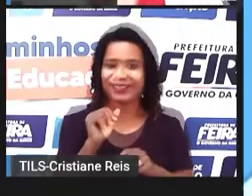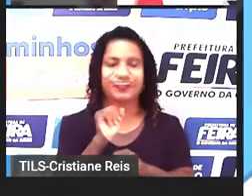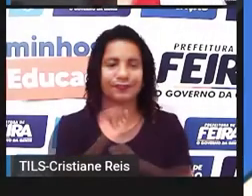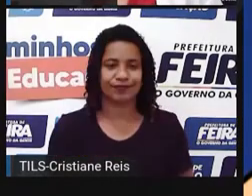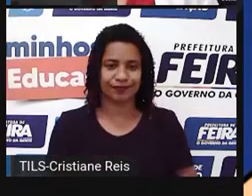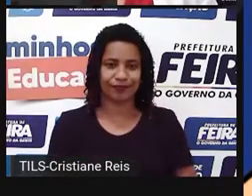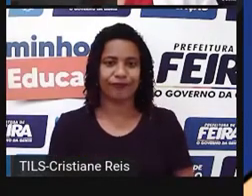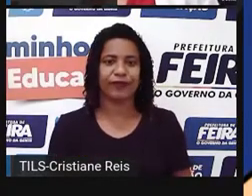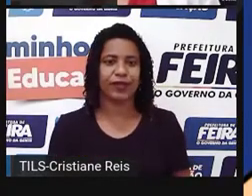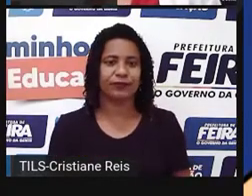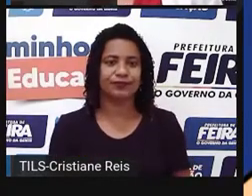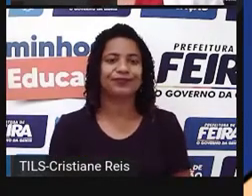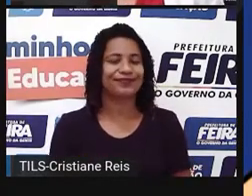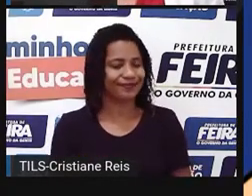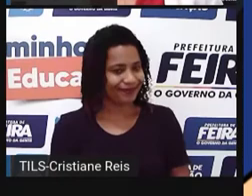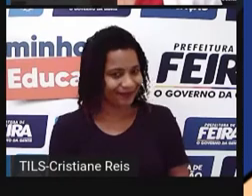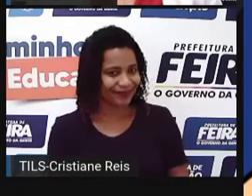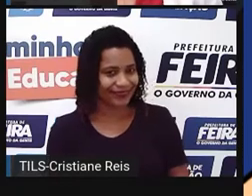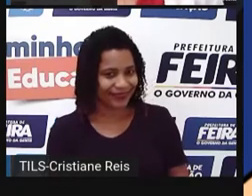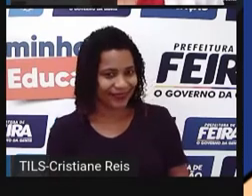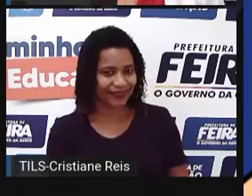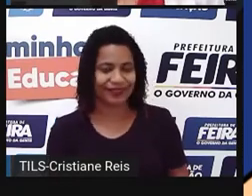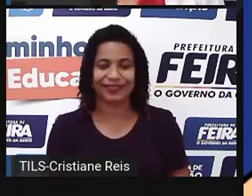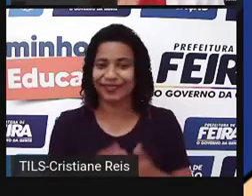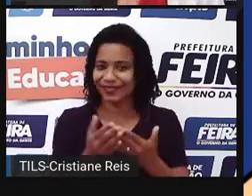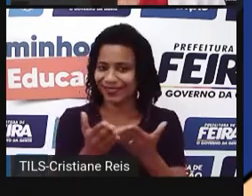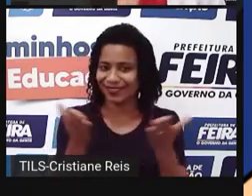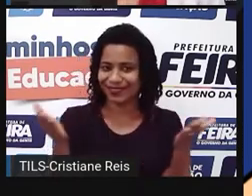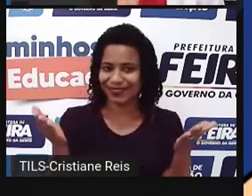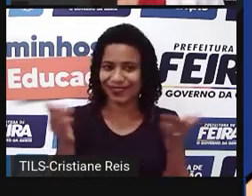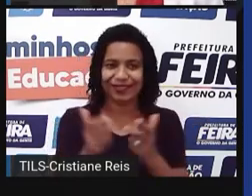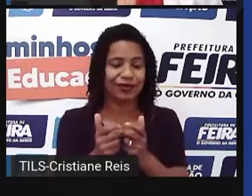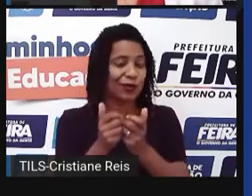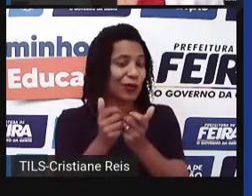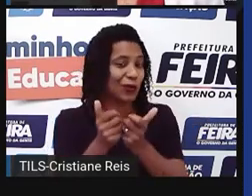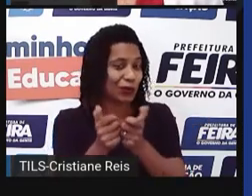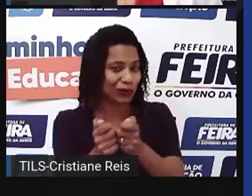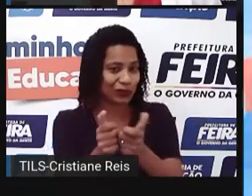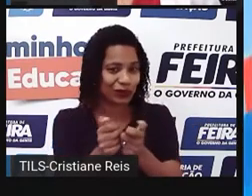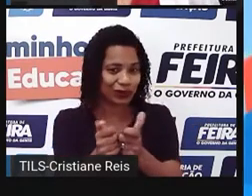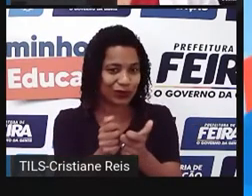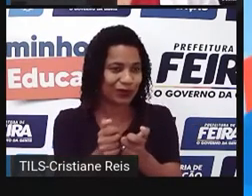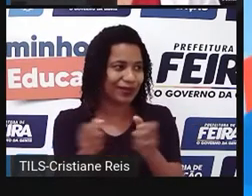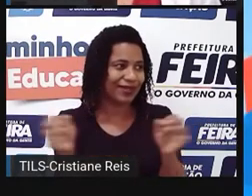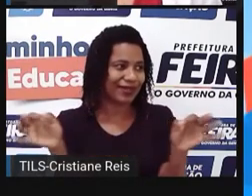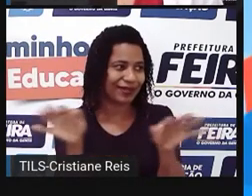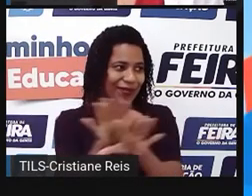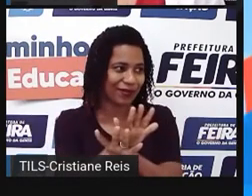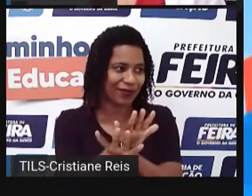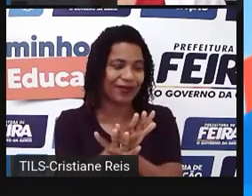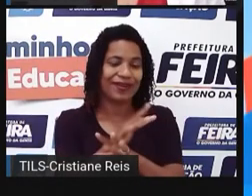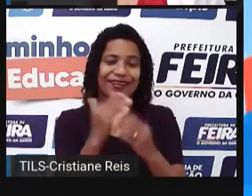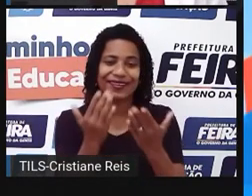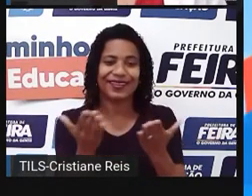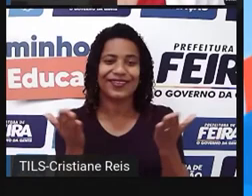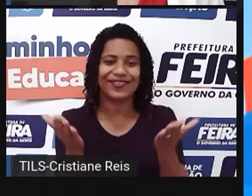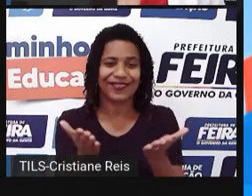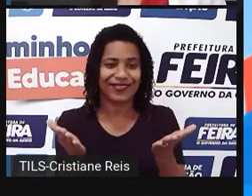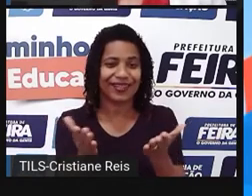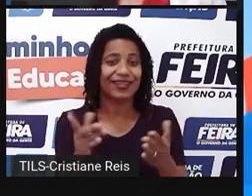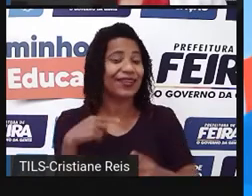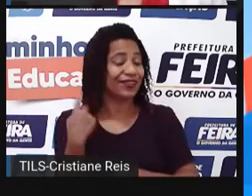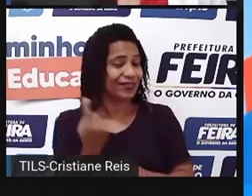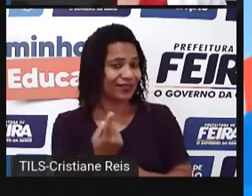please. Ok, students. Game over. Então, o jogo acabou. E agora, nós vamos falar um pouco